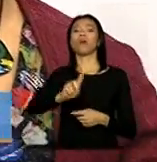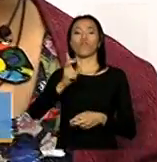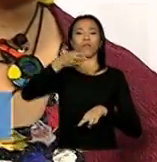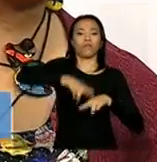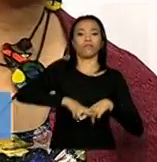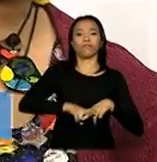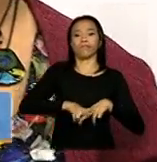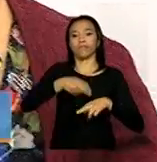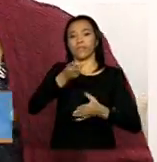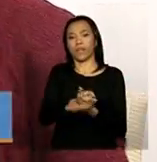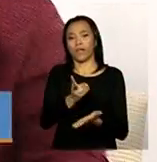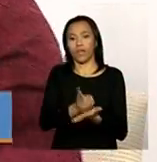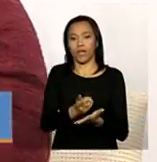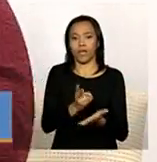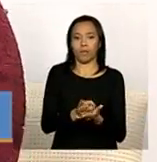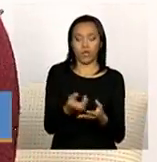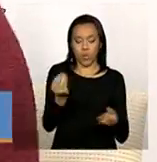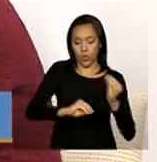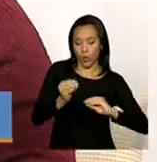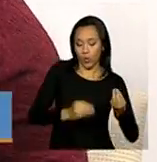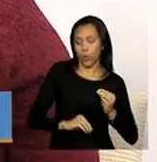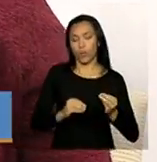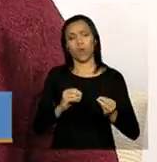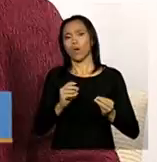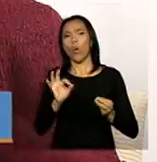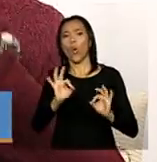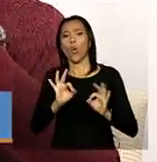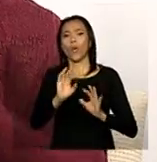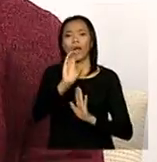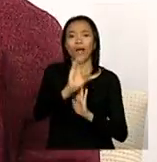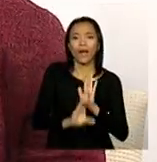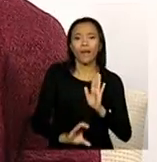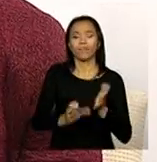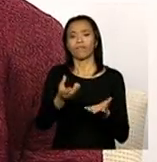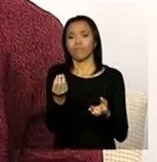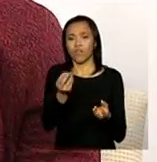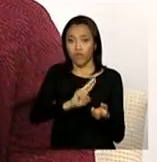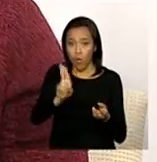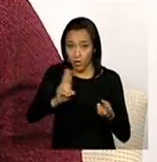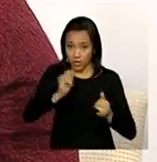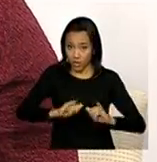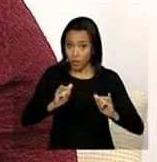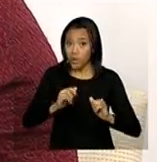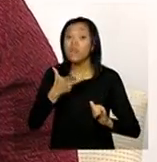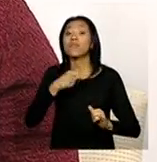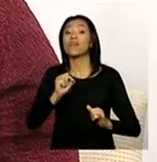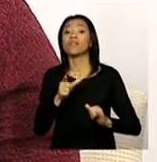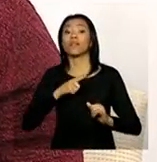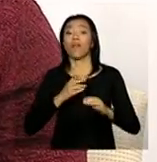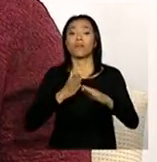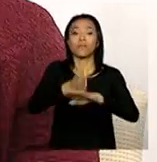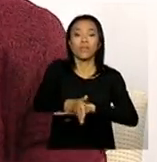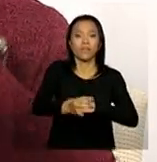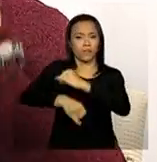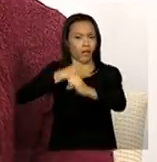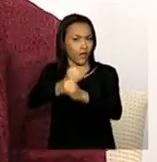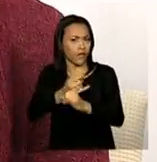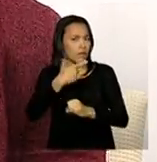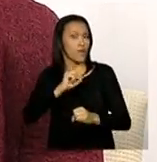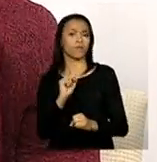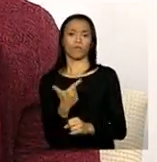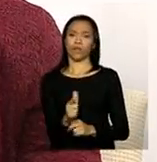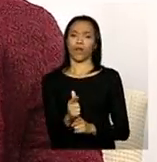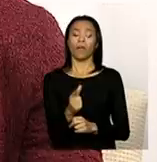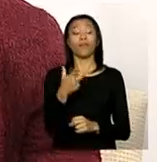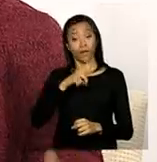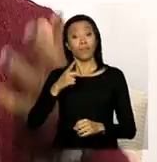estão cadastrando ou não estão cadastrando, quem tem acesso à internet, quem não tem acesso à internet, quem tem acesso à